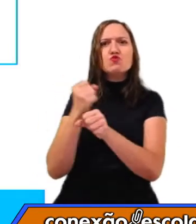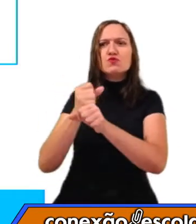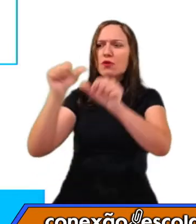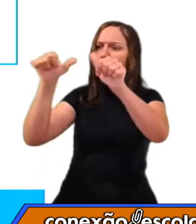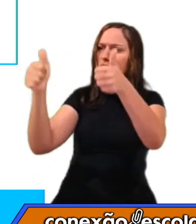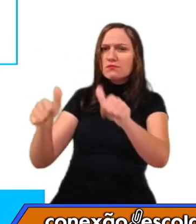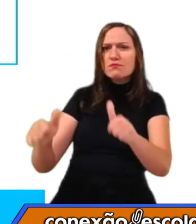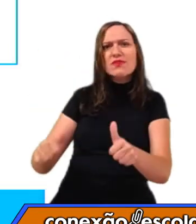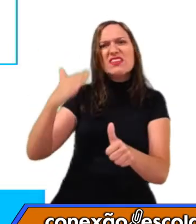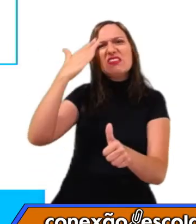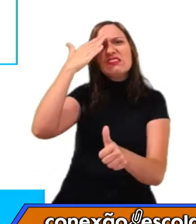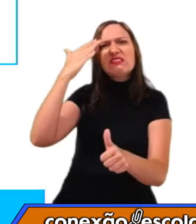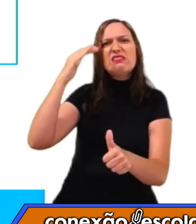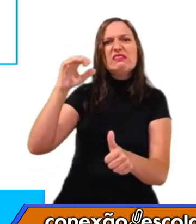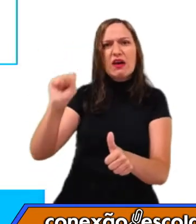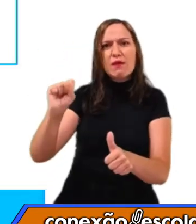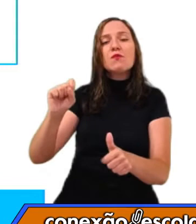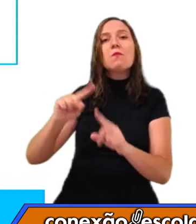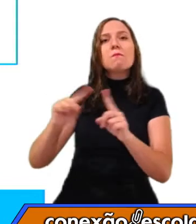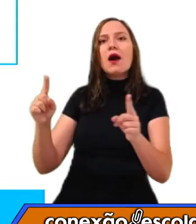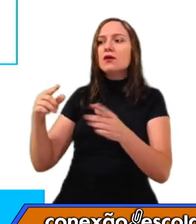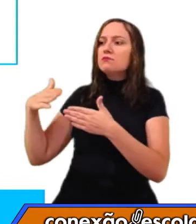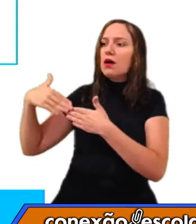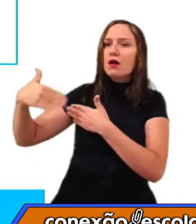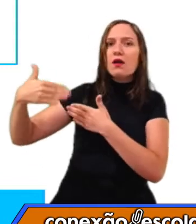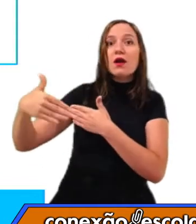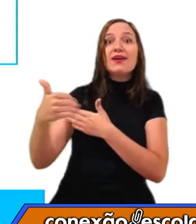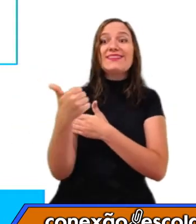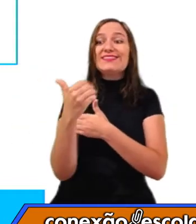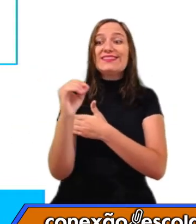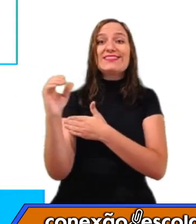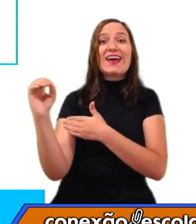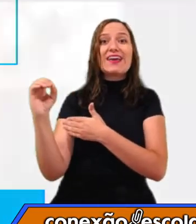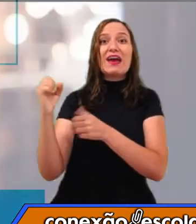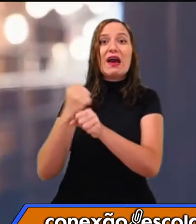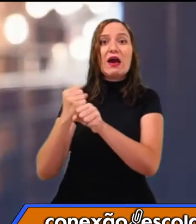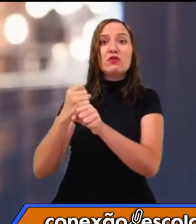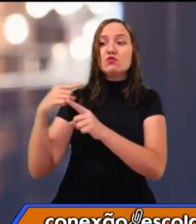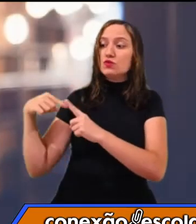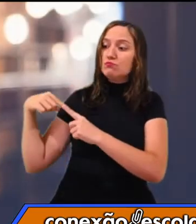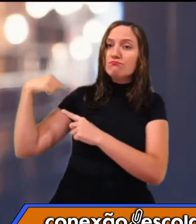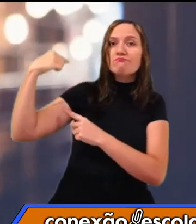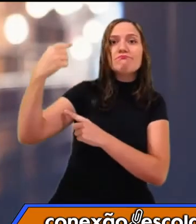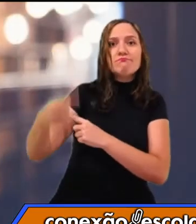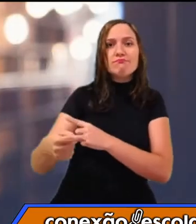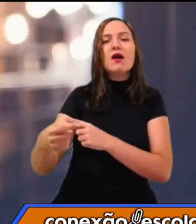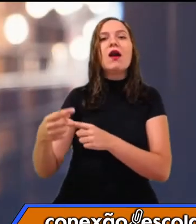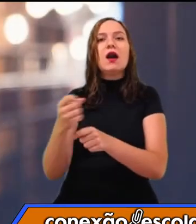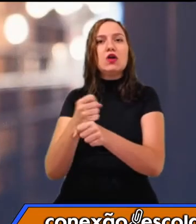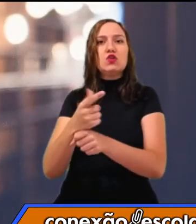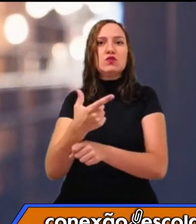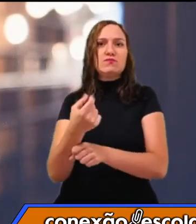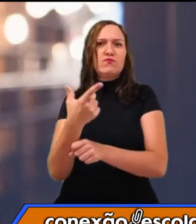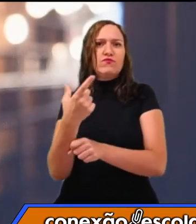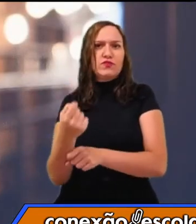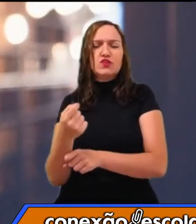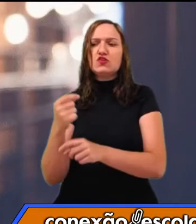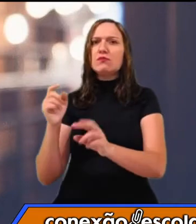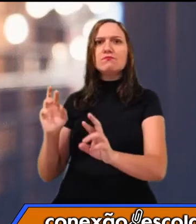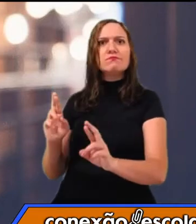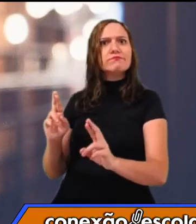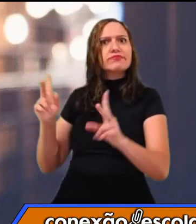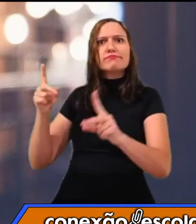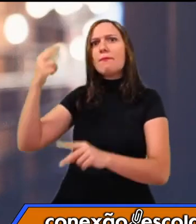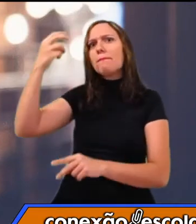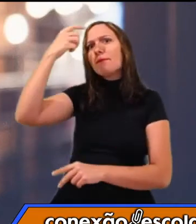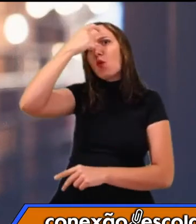Nesses pouco mais de 100 anos da construção da estátua até 2020, como